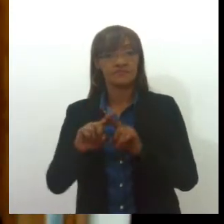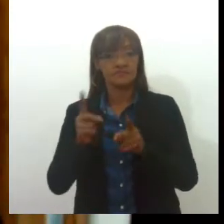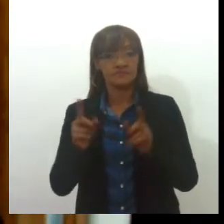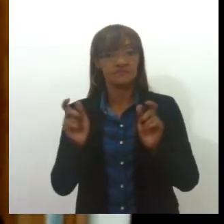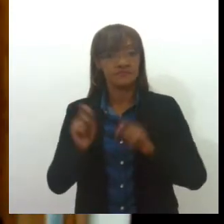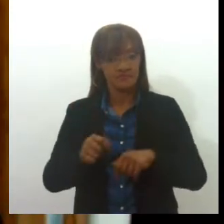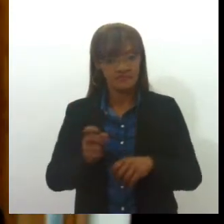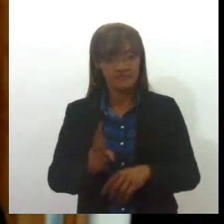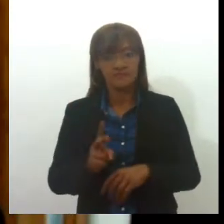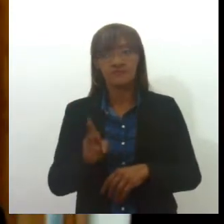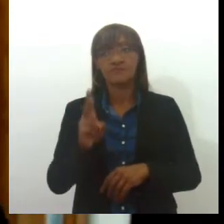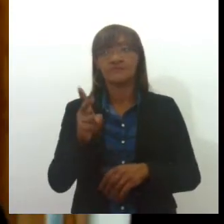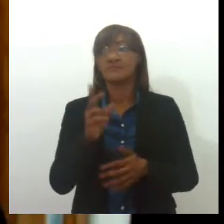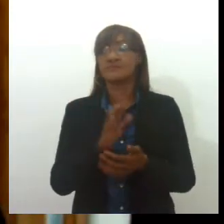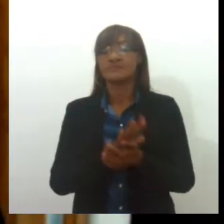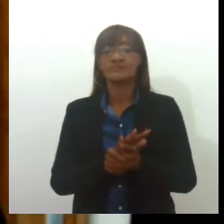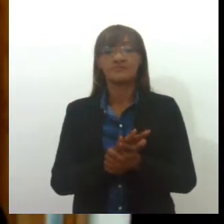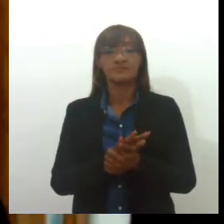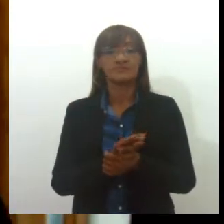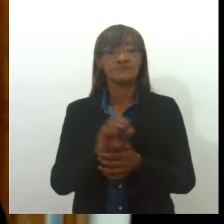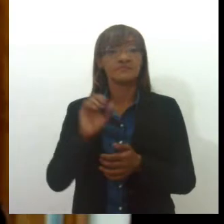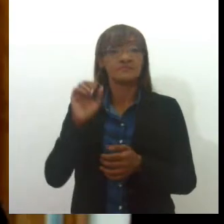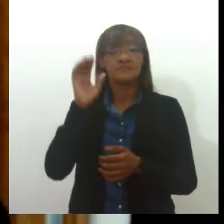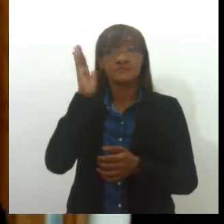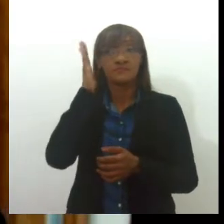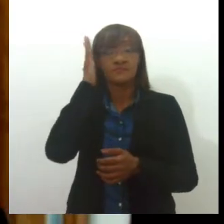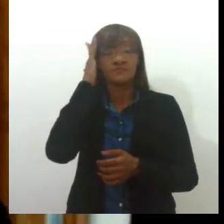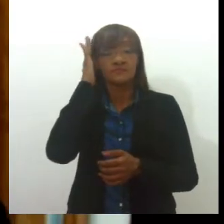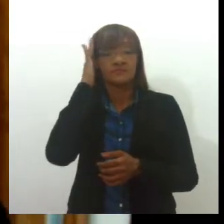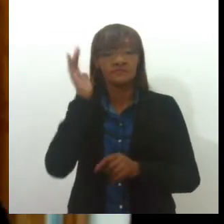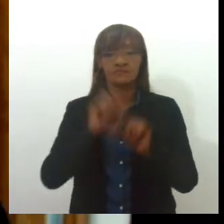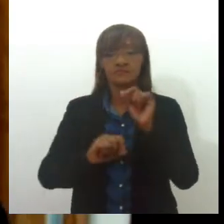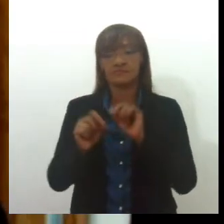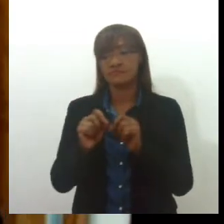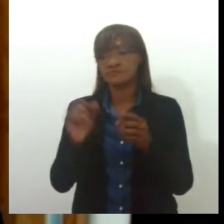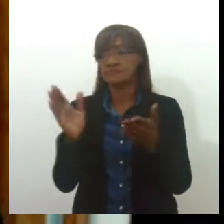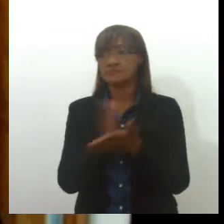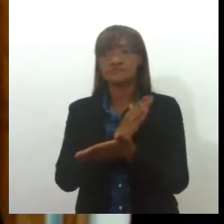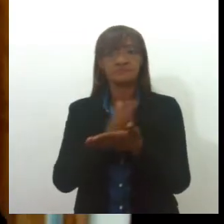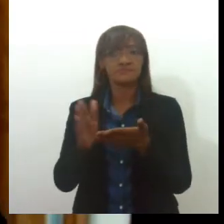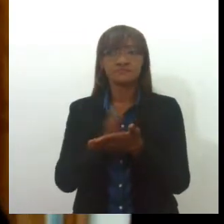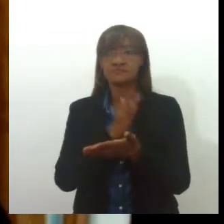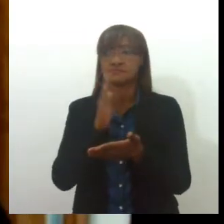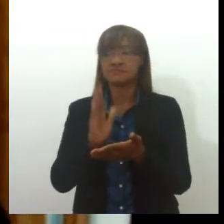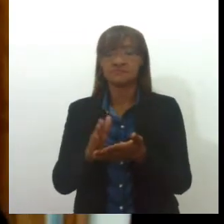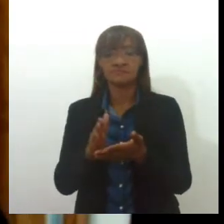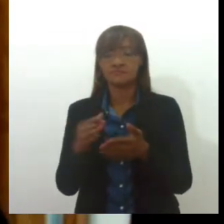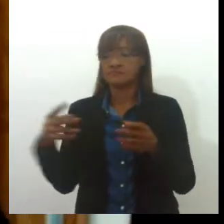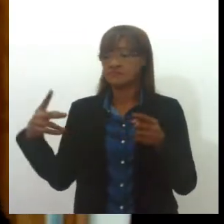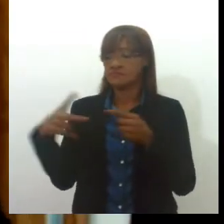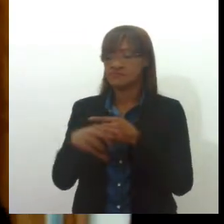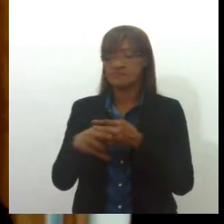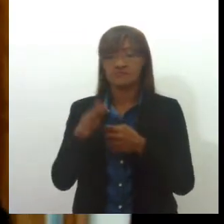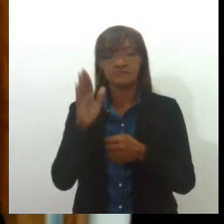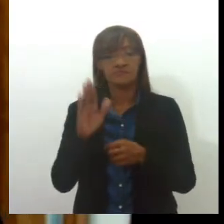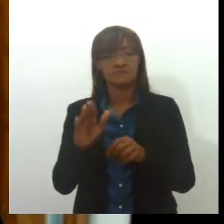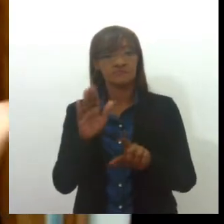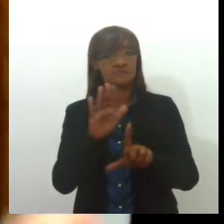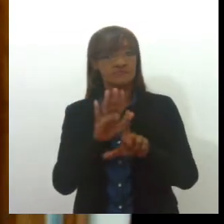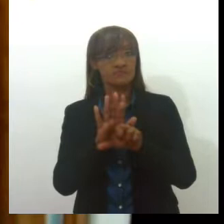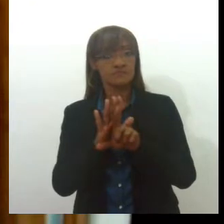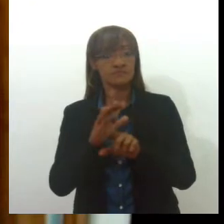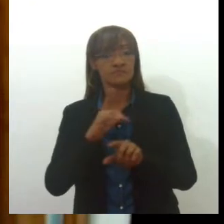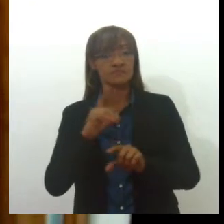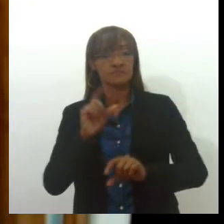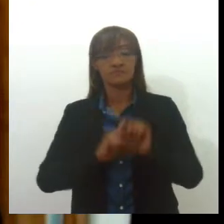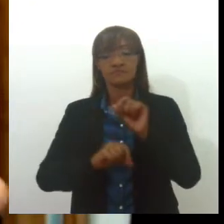buscando o poder judiciário, caso ele entenda que teve algum dano sofrido em decorrência desse corte. O que a lei faz, e até de um modo